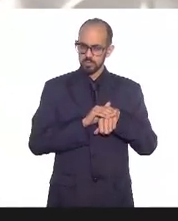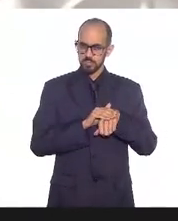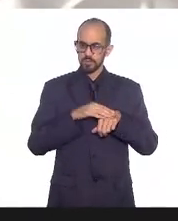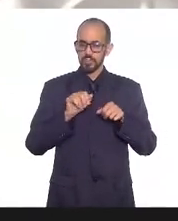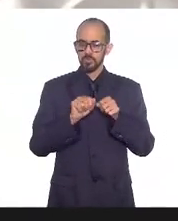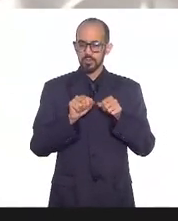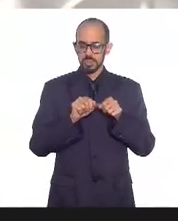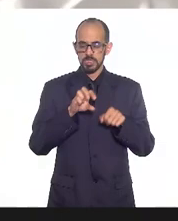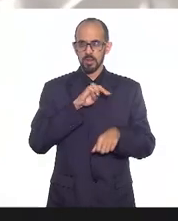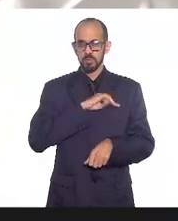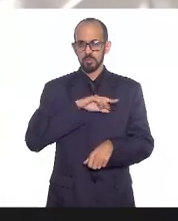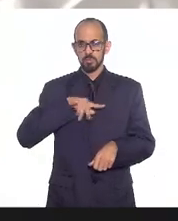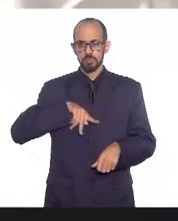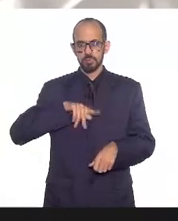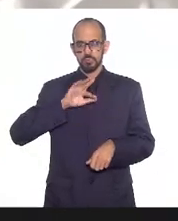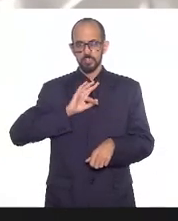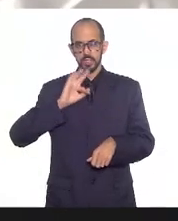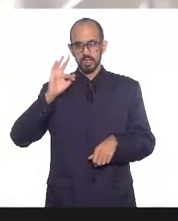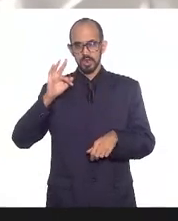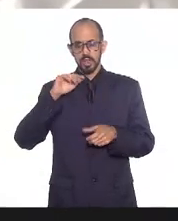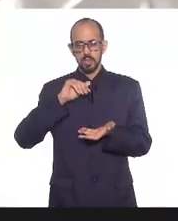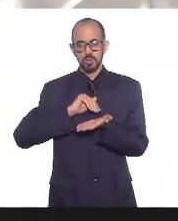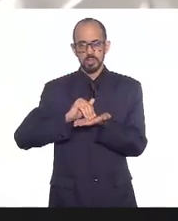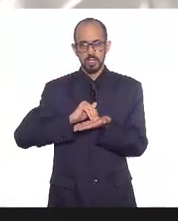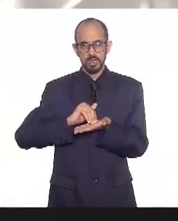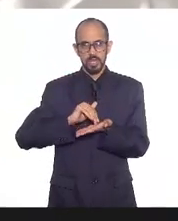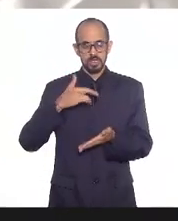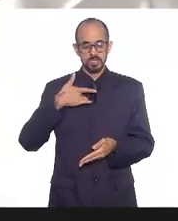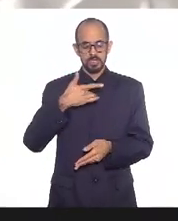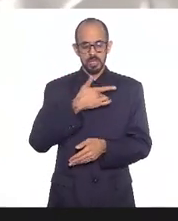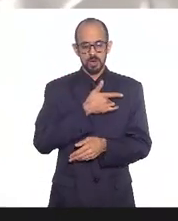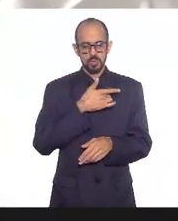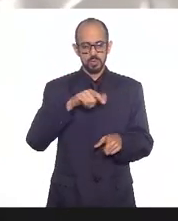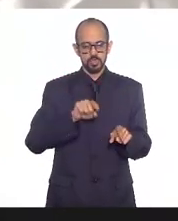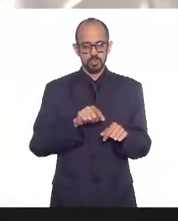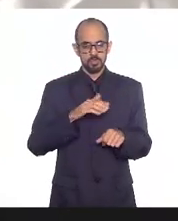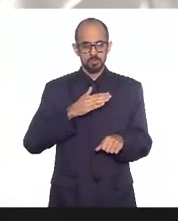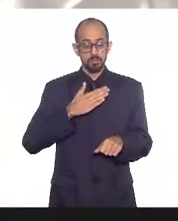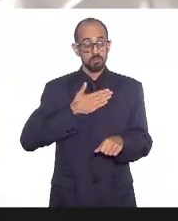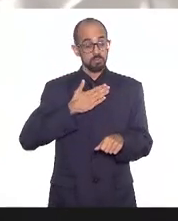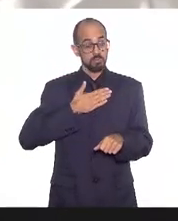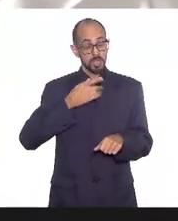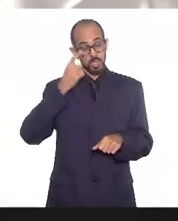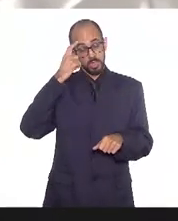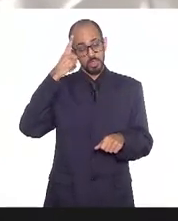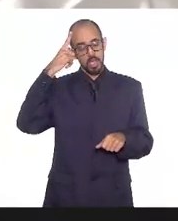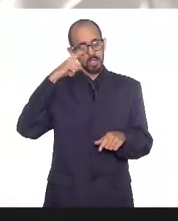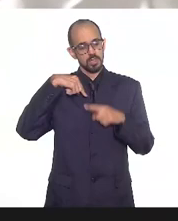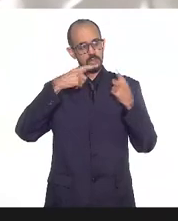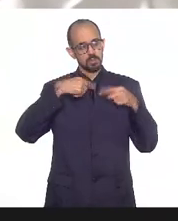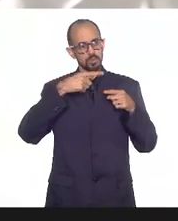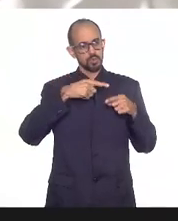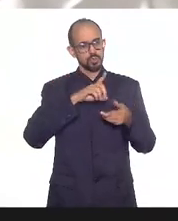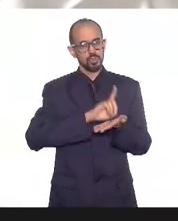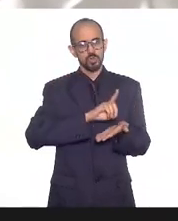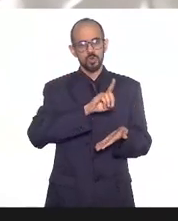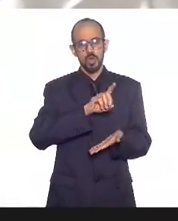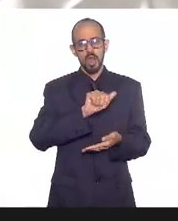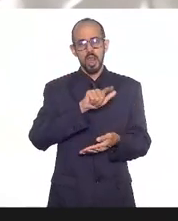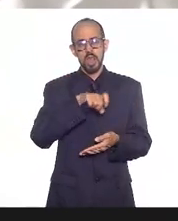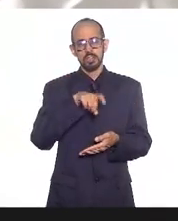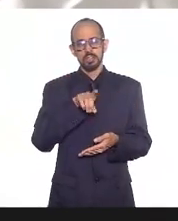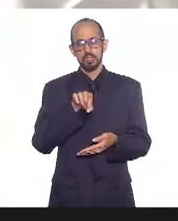Público Federal com a Secretaria de Saúde me ocorreu a partir da fala do doutor Alexandre Teles